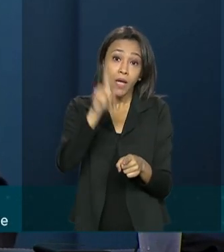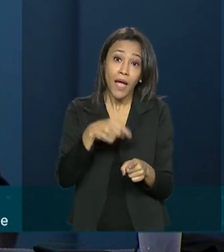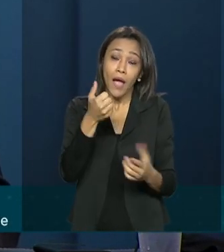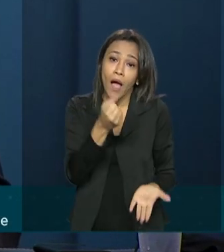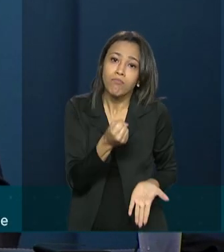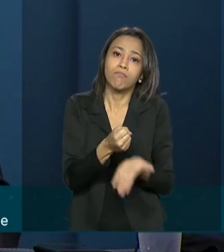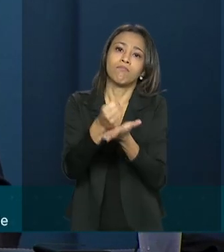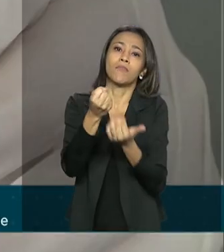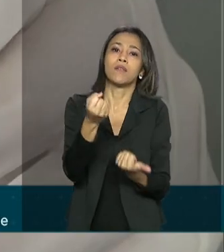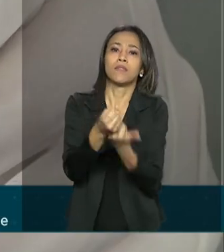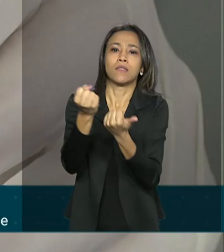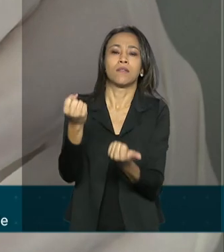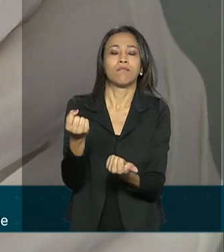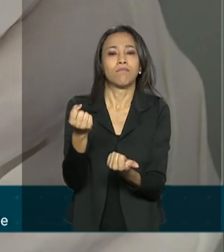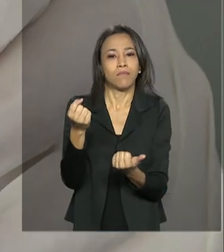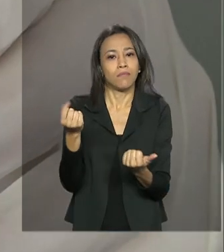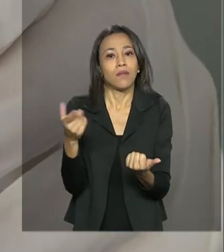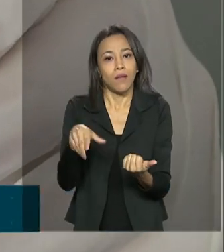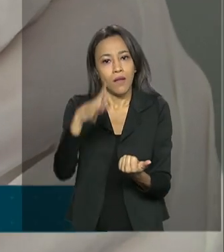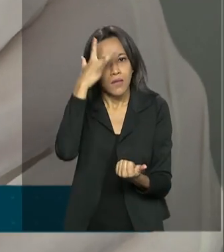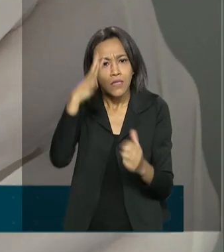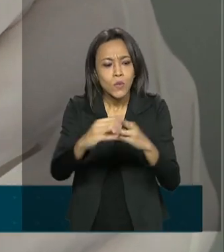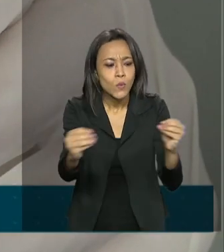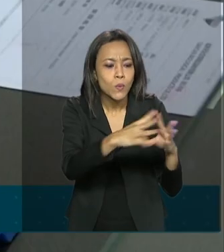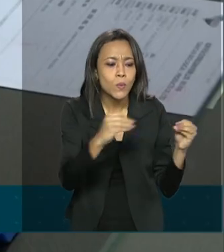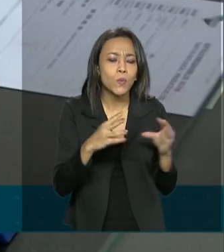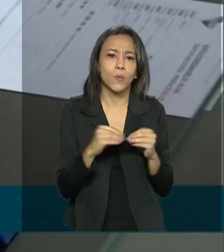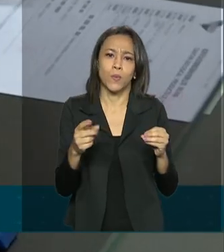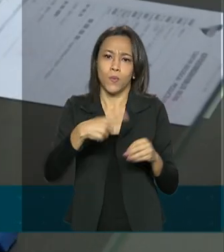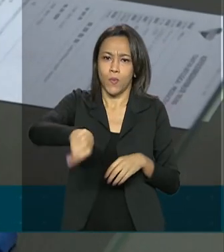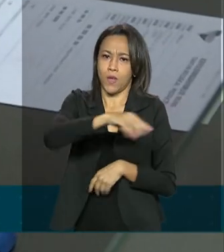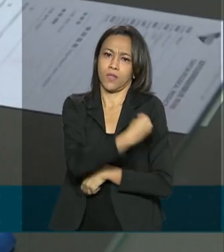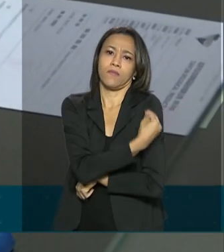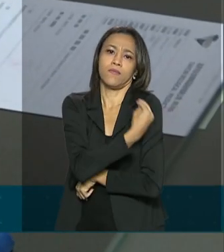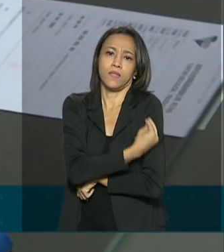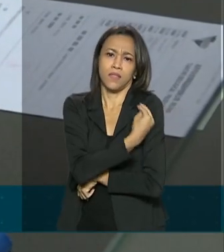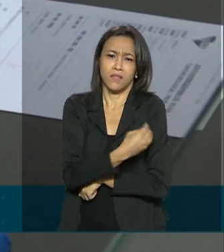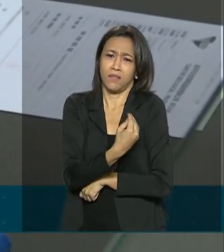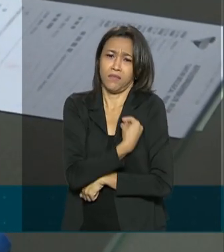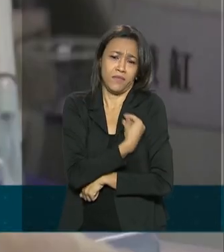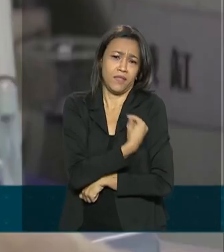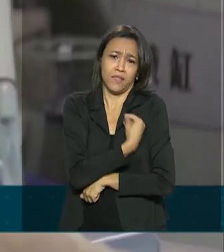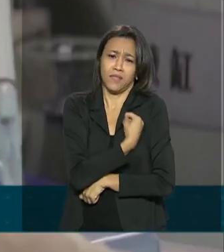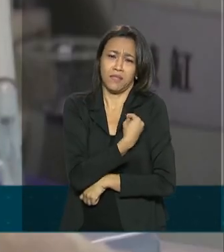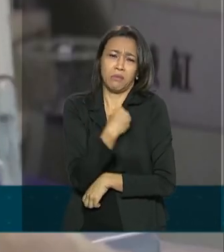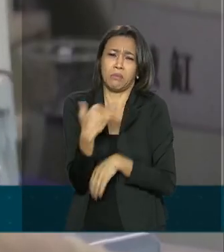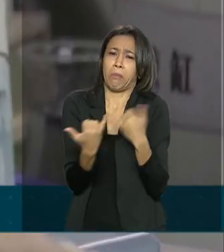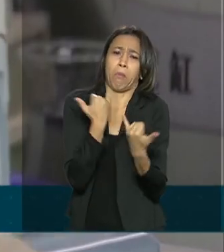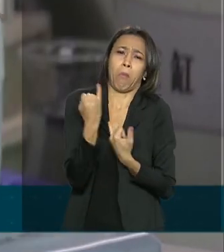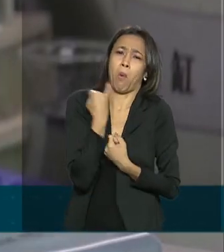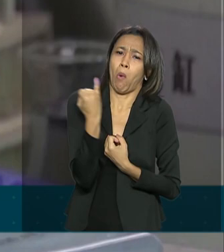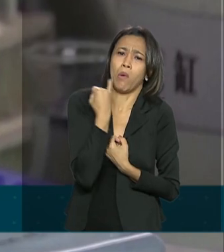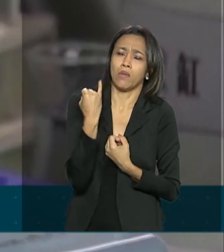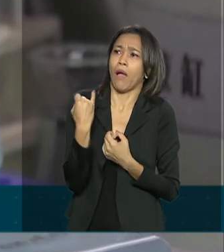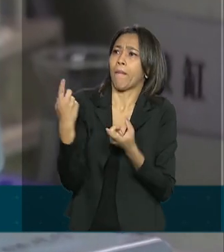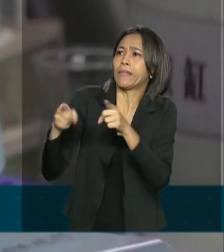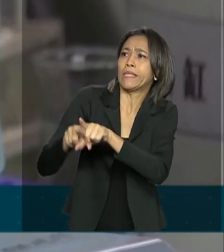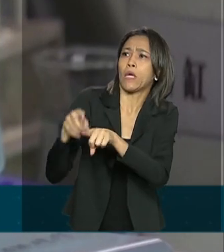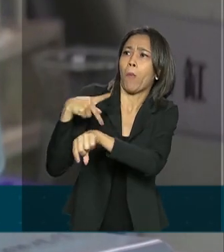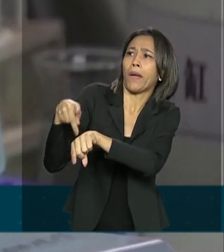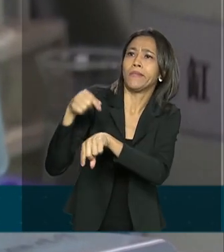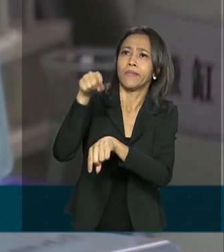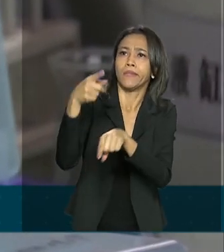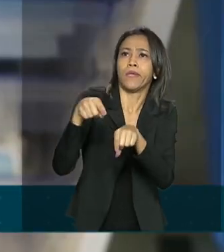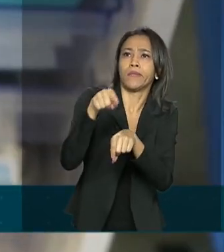quanto antes. É isso que importa. Não importa se fez algum trato comercial com X, Y ou Z. Nada